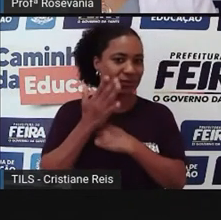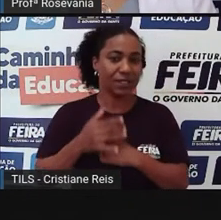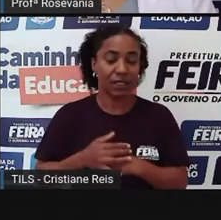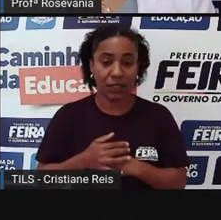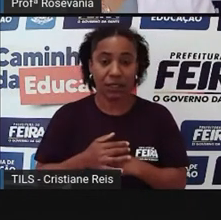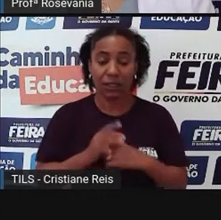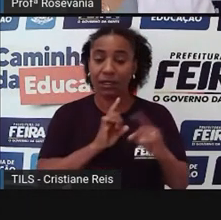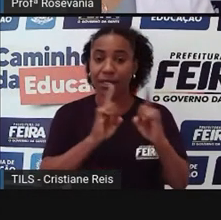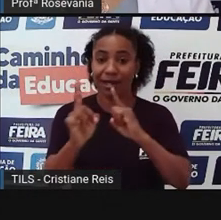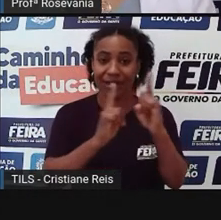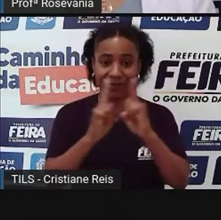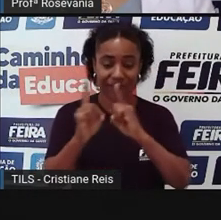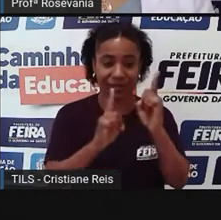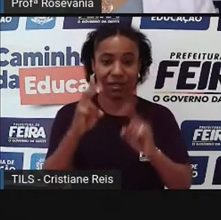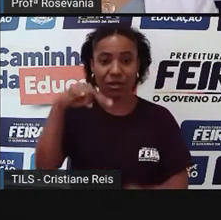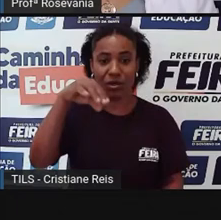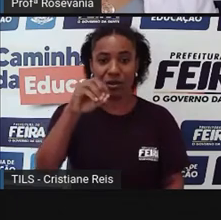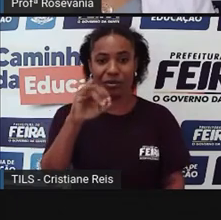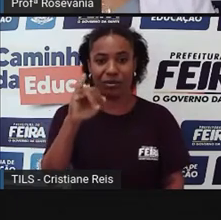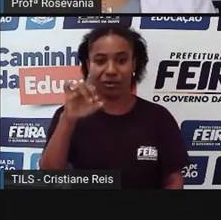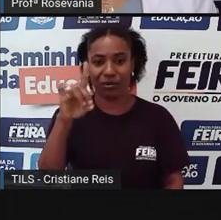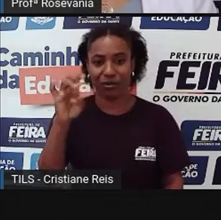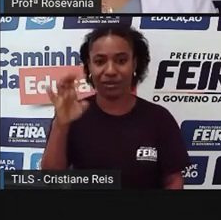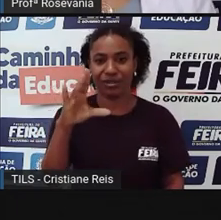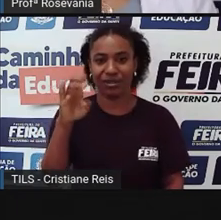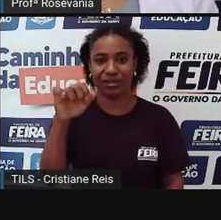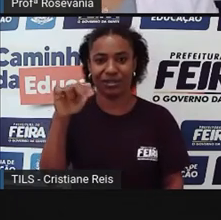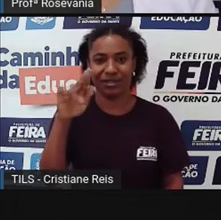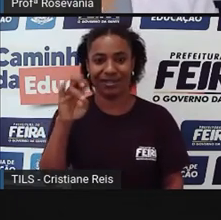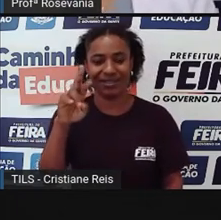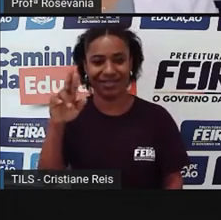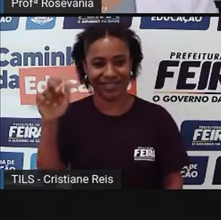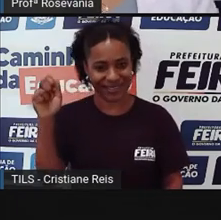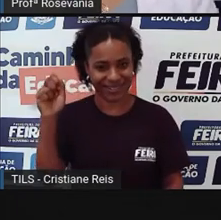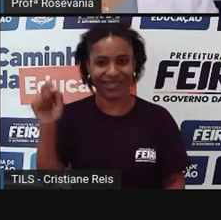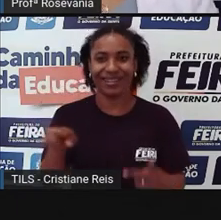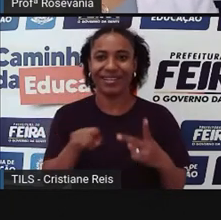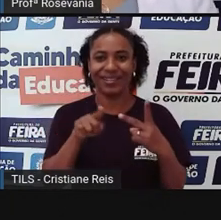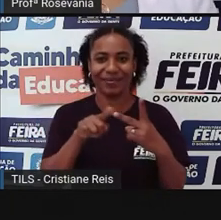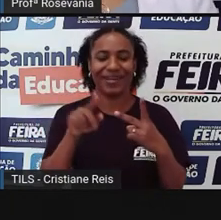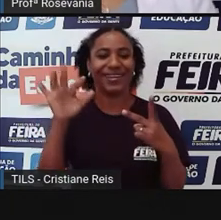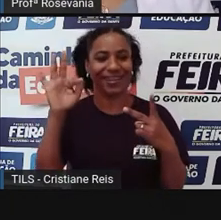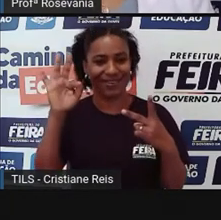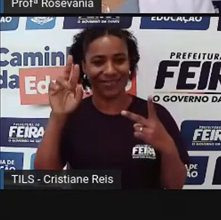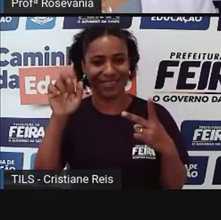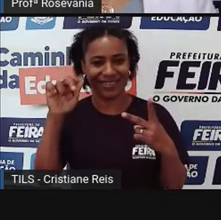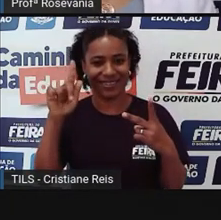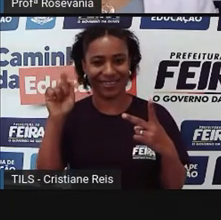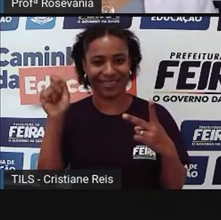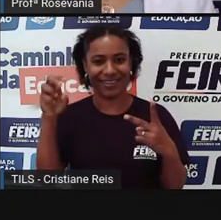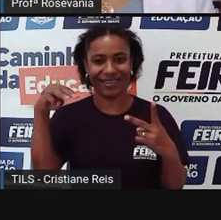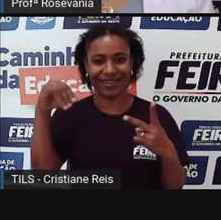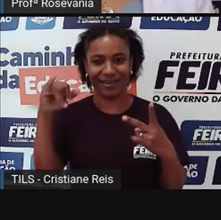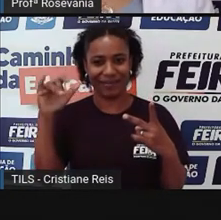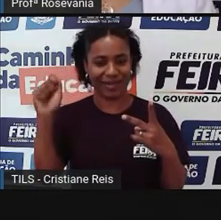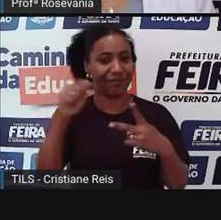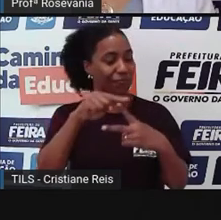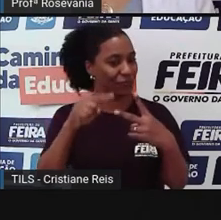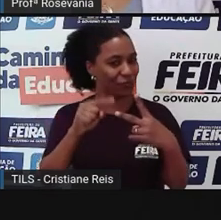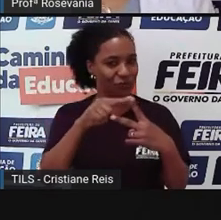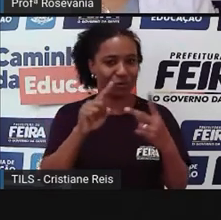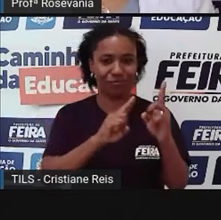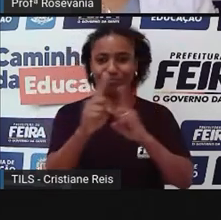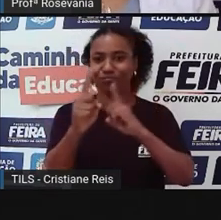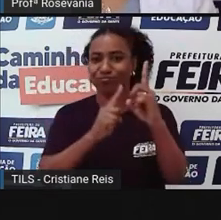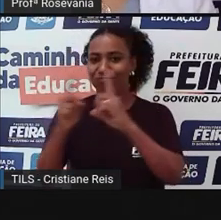são outros espaços, só para a gente mudar um pouco, sair um pouco da Presidente Dutra e da Avenida Getúlio Vargas, que também já são espaços que você também